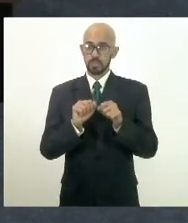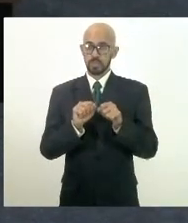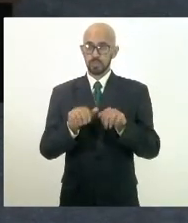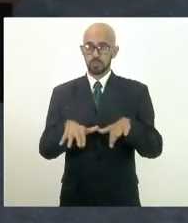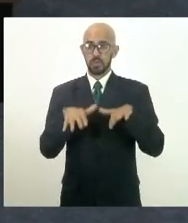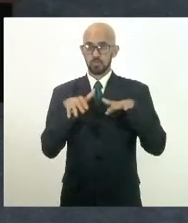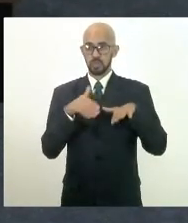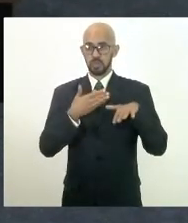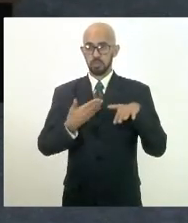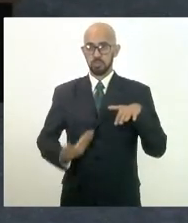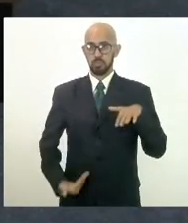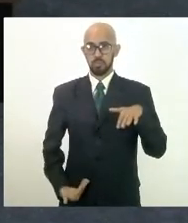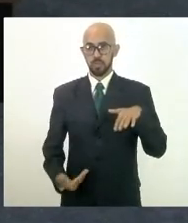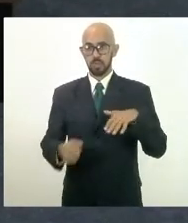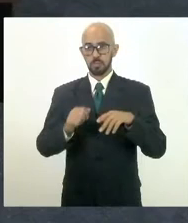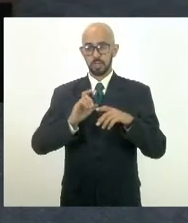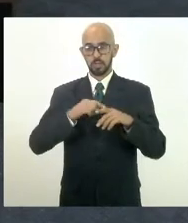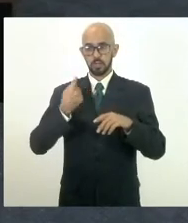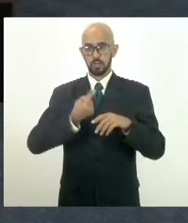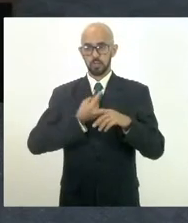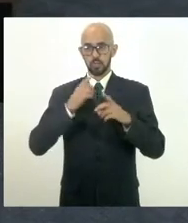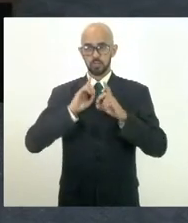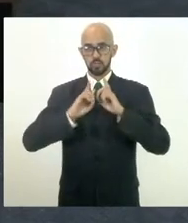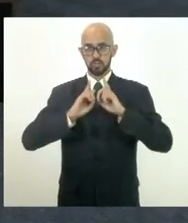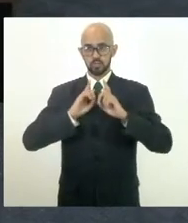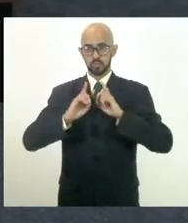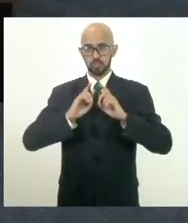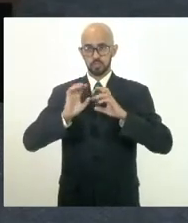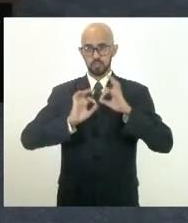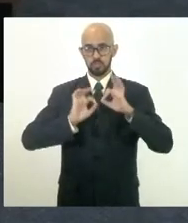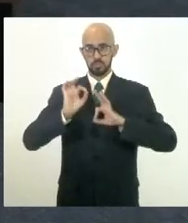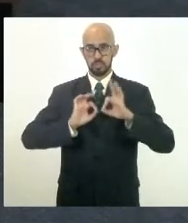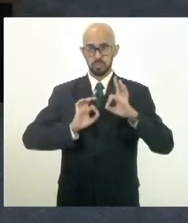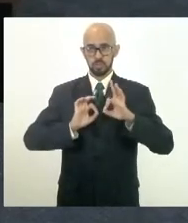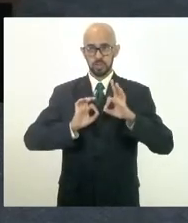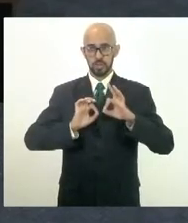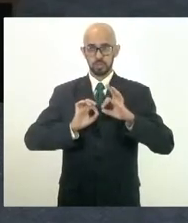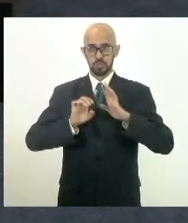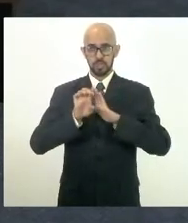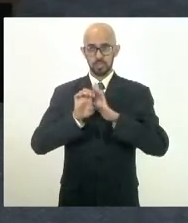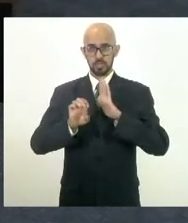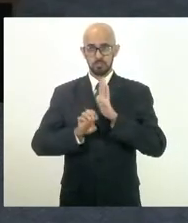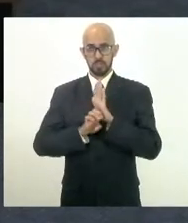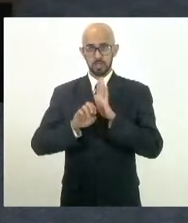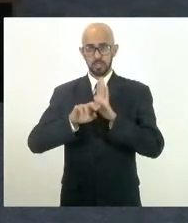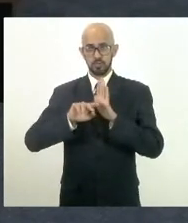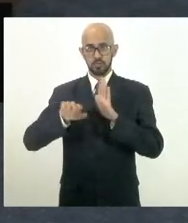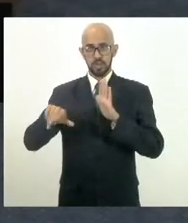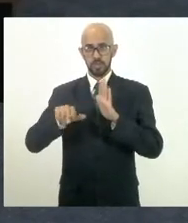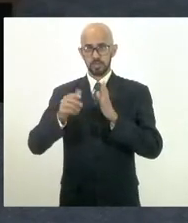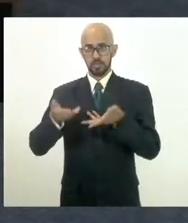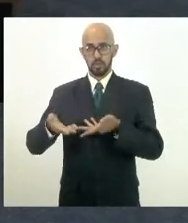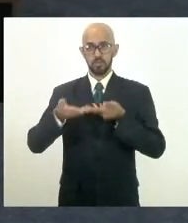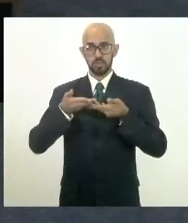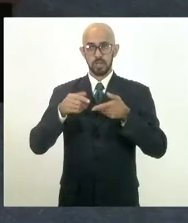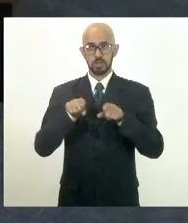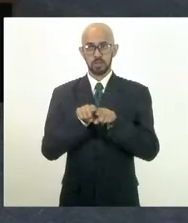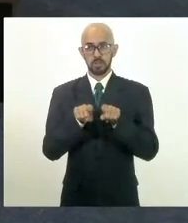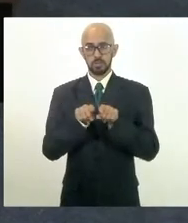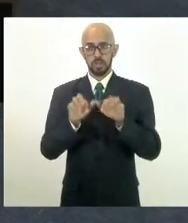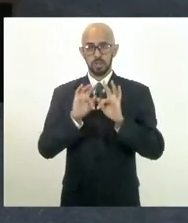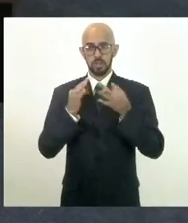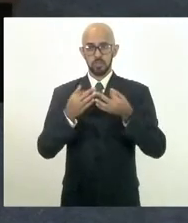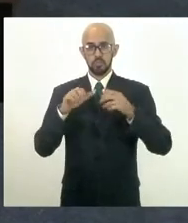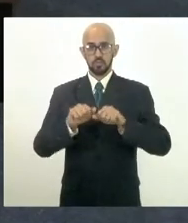pública para a gente discutir o projeto, as emendas, e convidando o Foro Fluminense